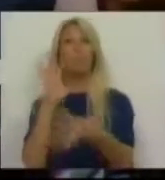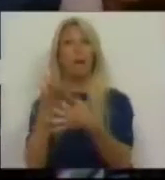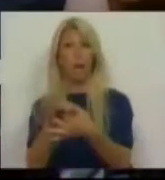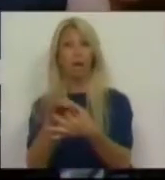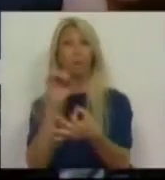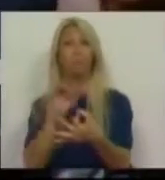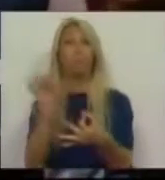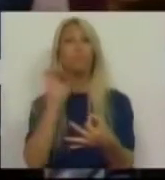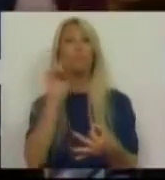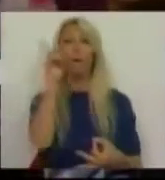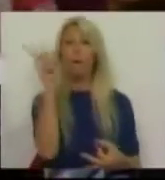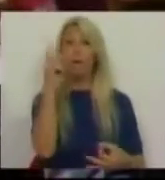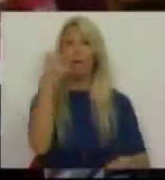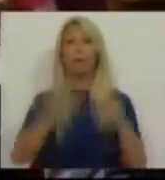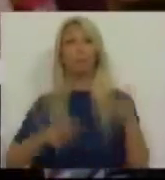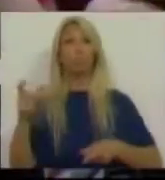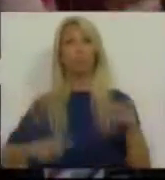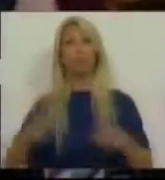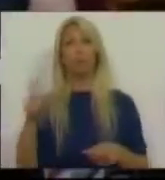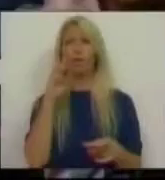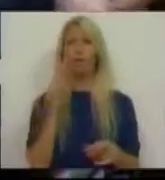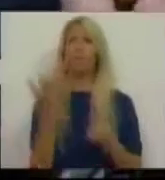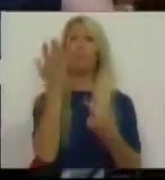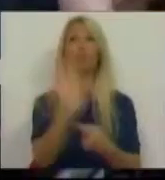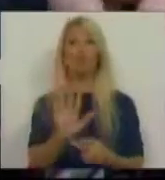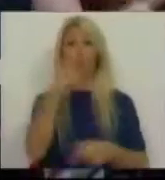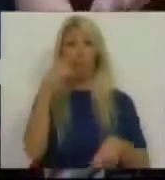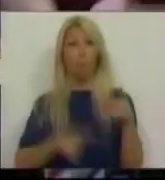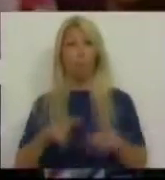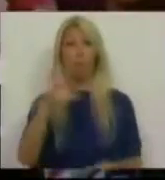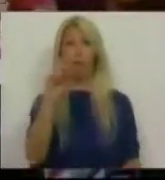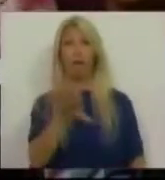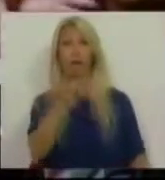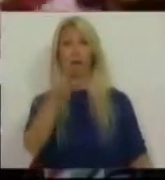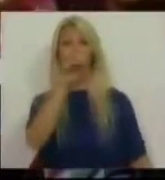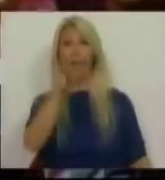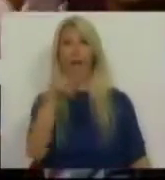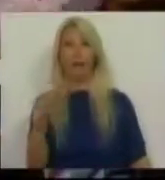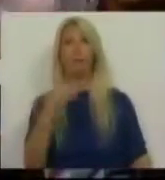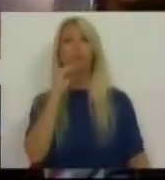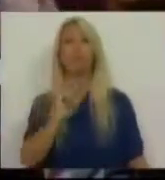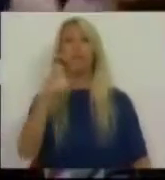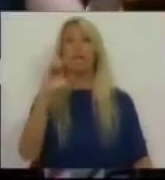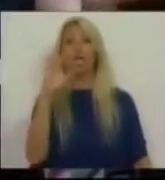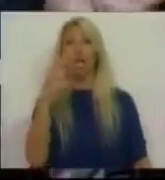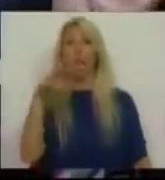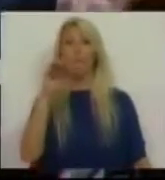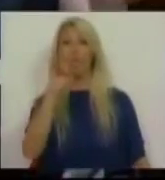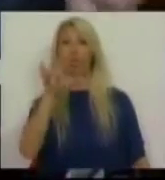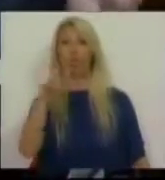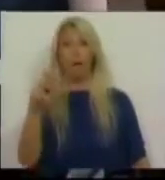qualidade de vida das populações, veja-se o caso da população da Carregueira no Conselho de Chamusca, onde estão